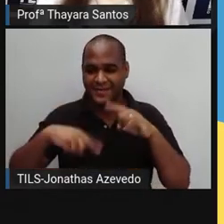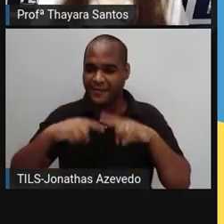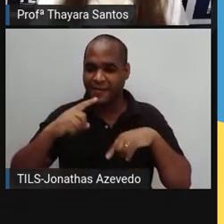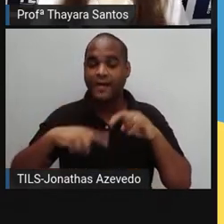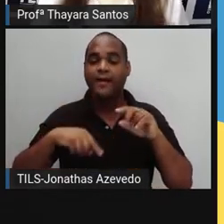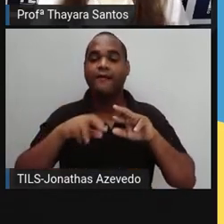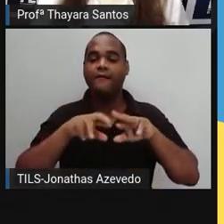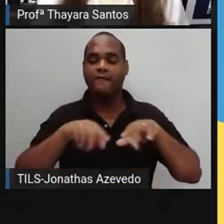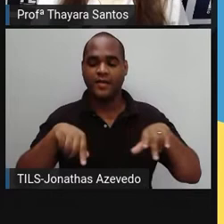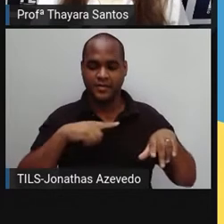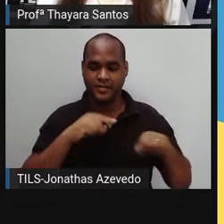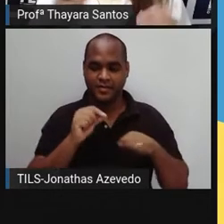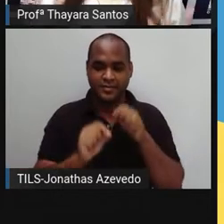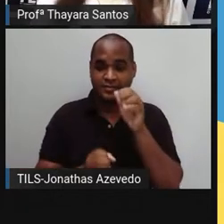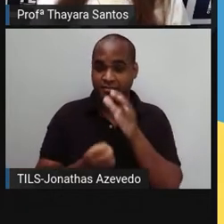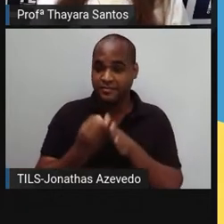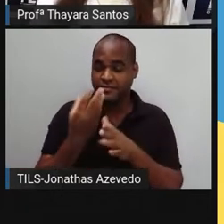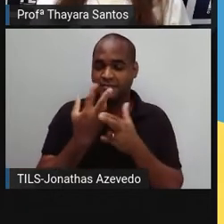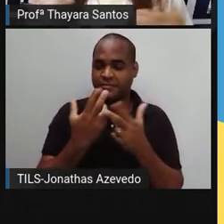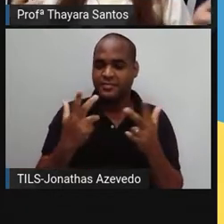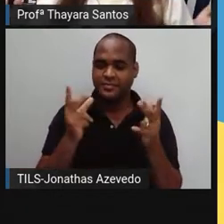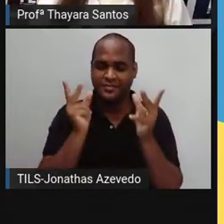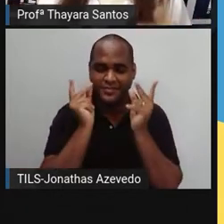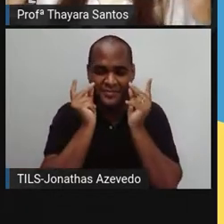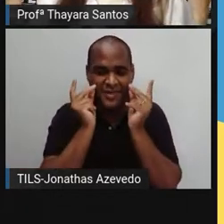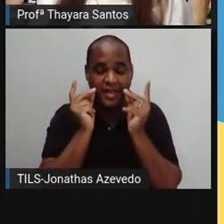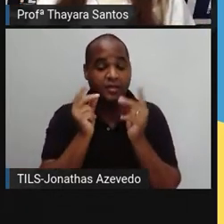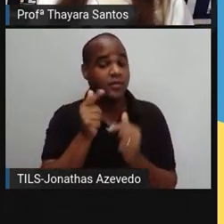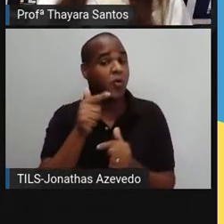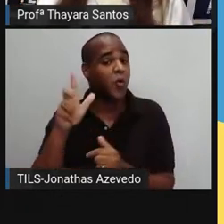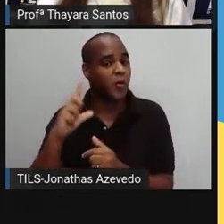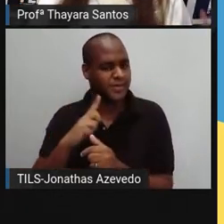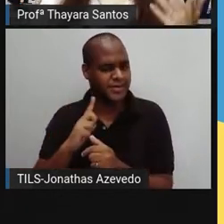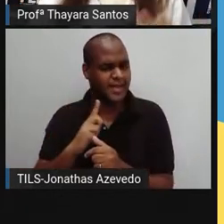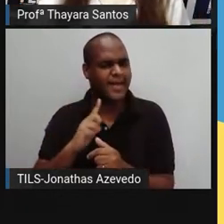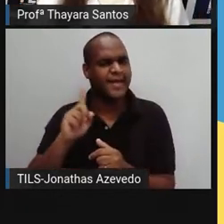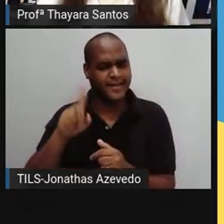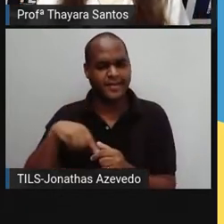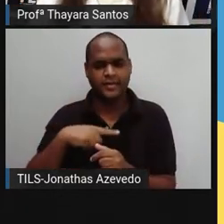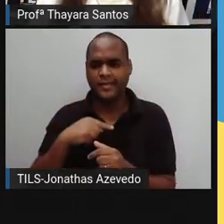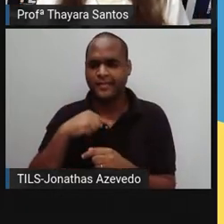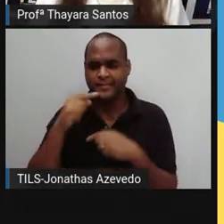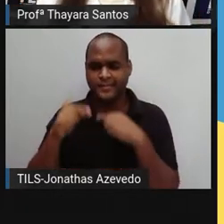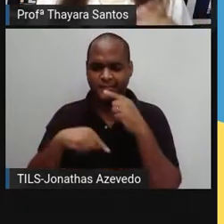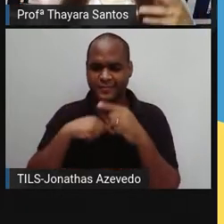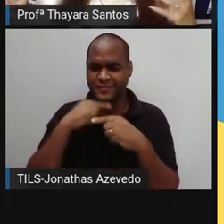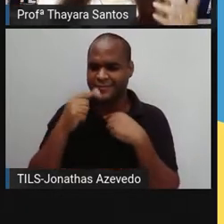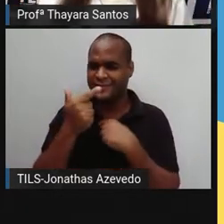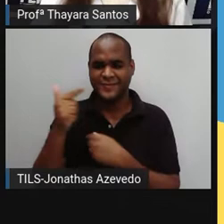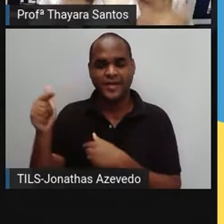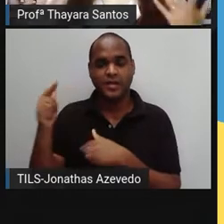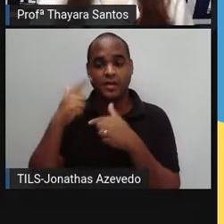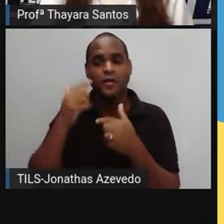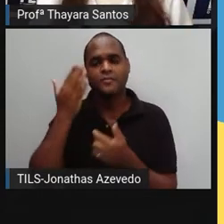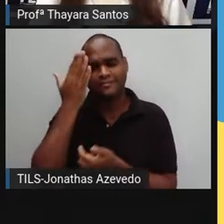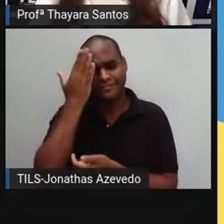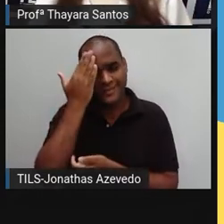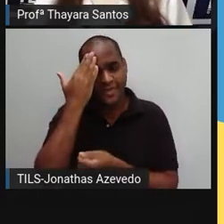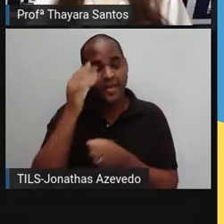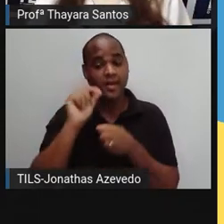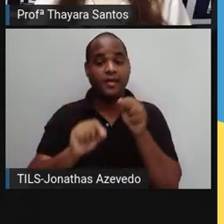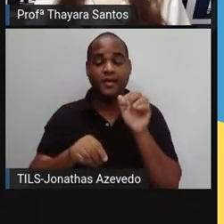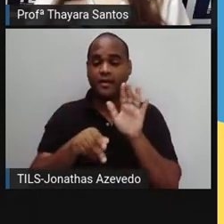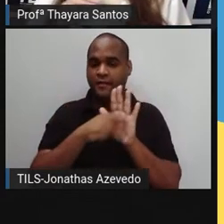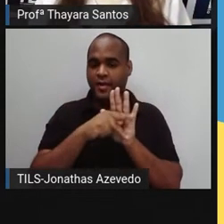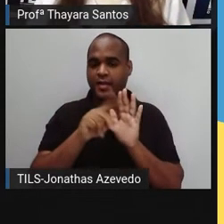fabricados a partir de plástico. E tem plástico em lugares até que a gente nem imagina que a gente vai falar mais adiante. Então, a gente já sabe que eles fazem parte